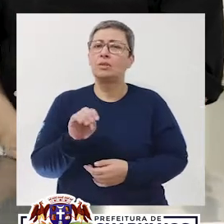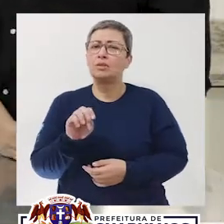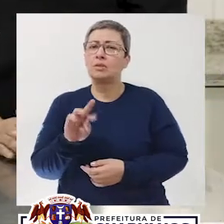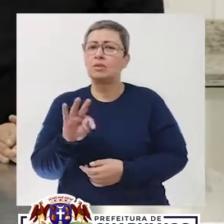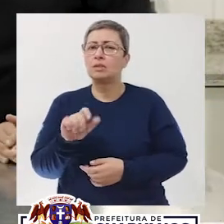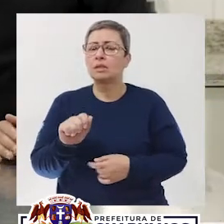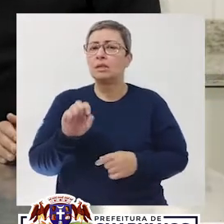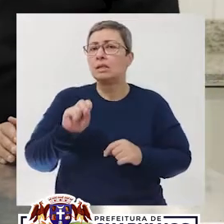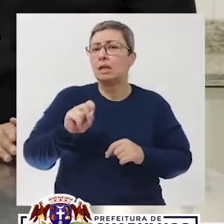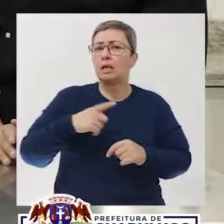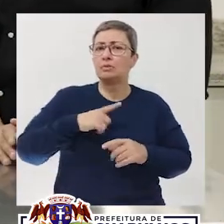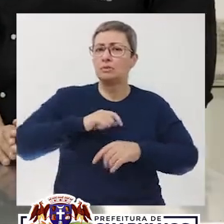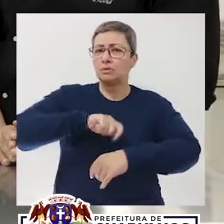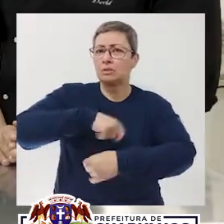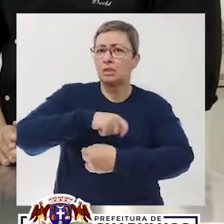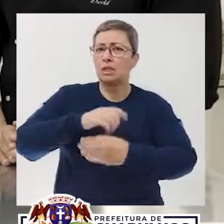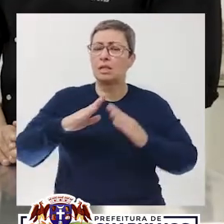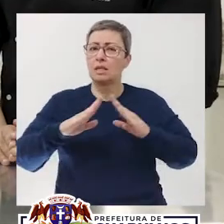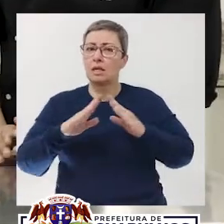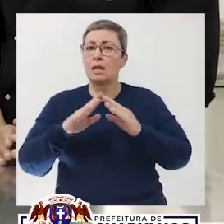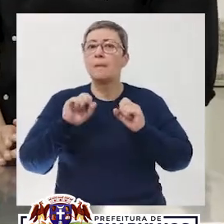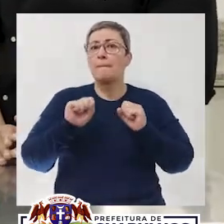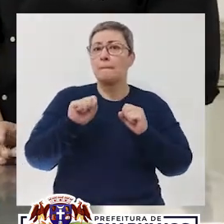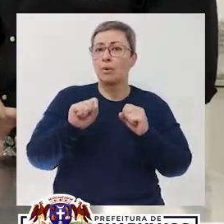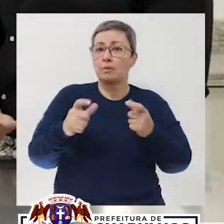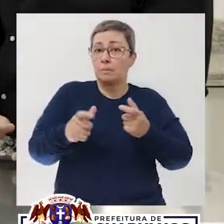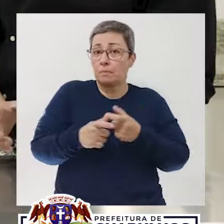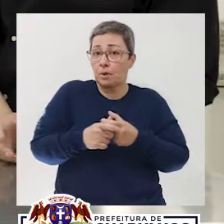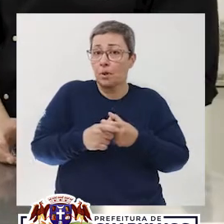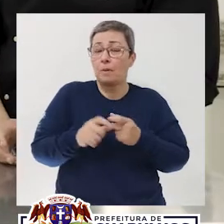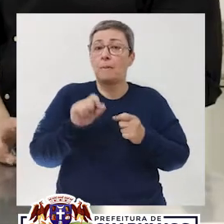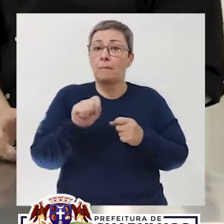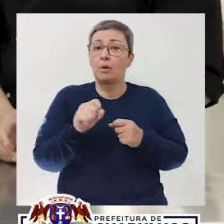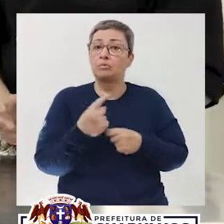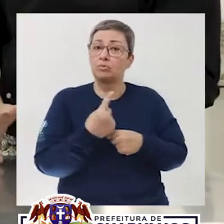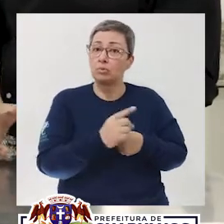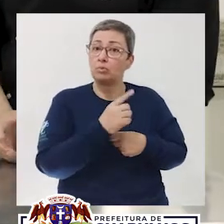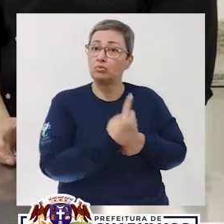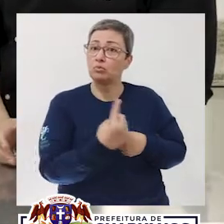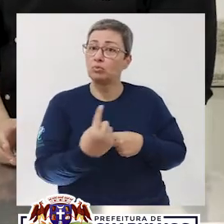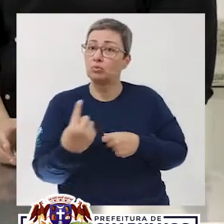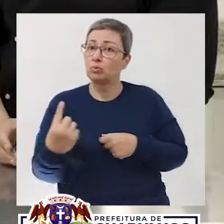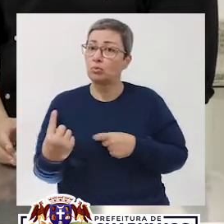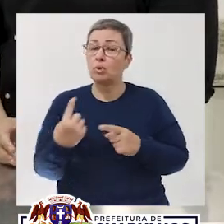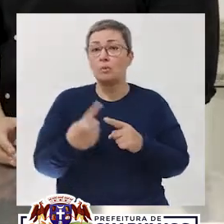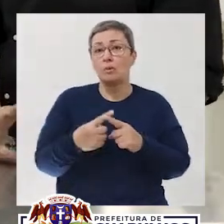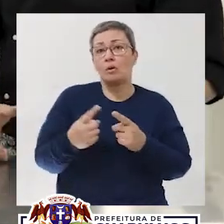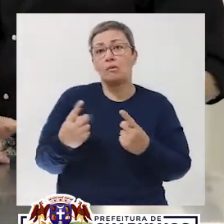Essa torta também, pessoal, para quem for fazer em casa, vocês podem fazer ela em porções menores. Aquelas porções individuais.